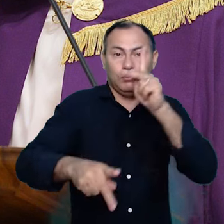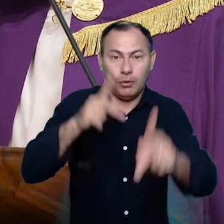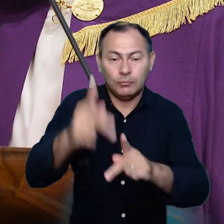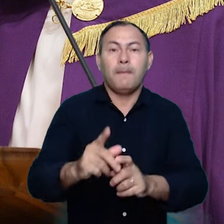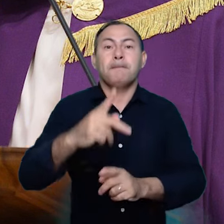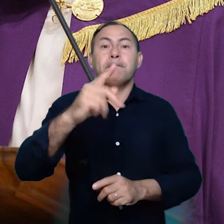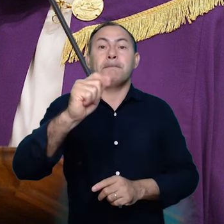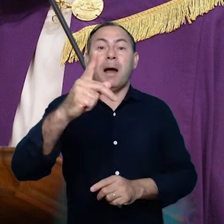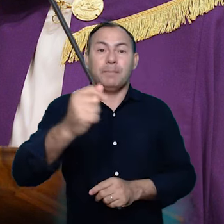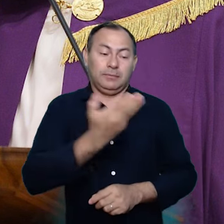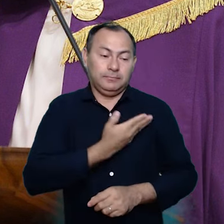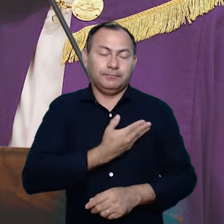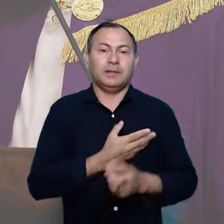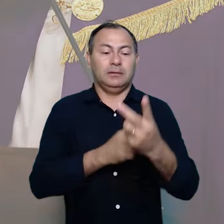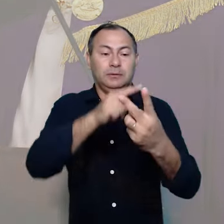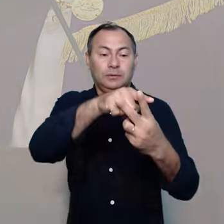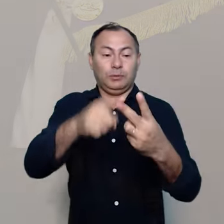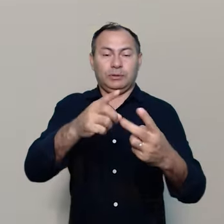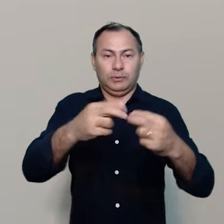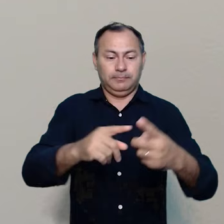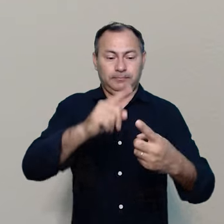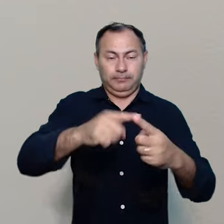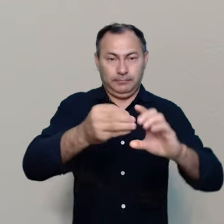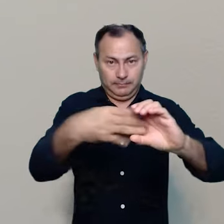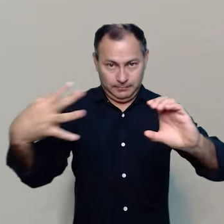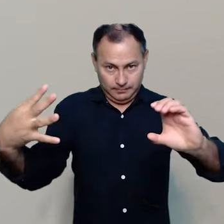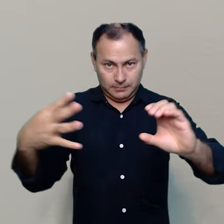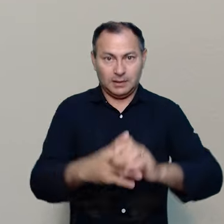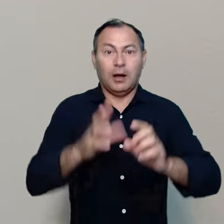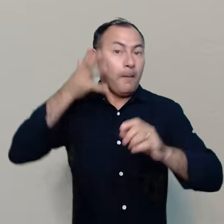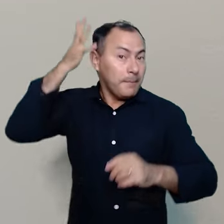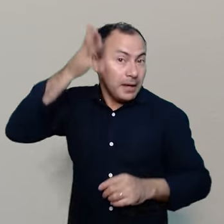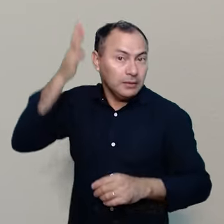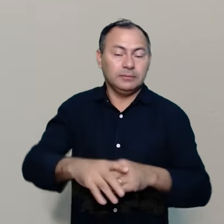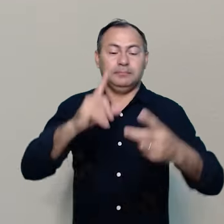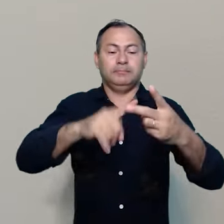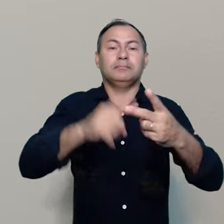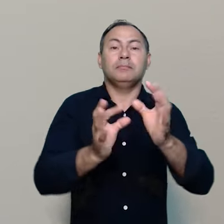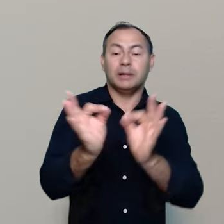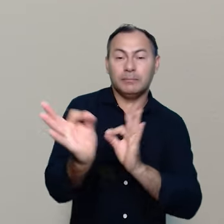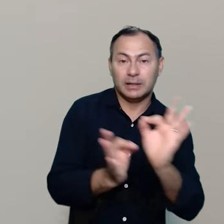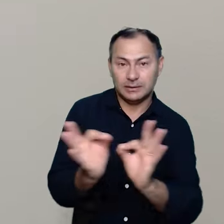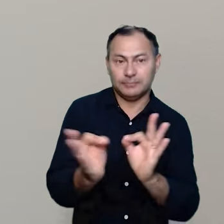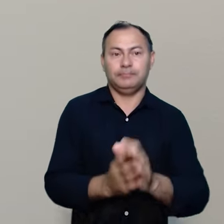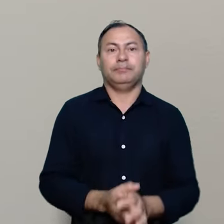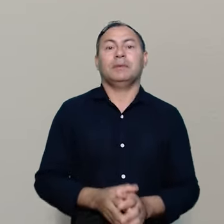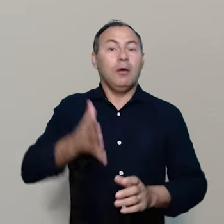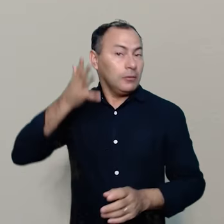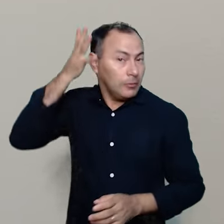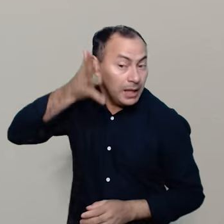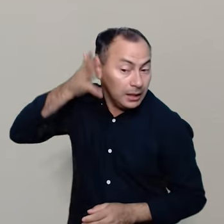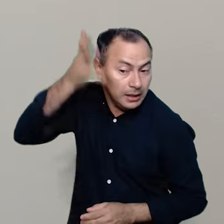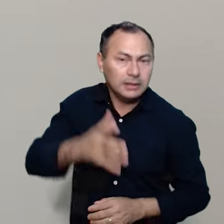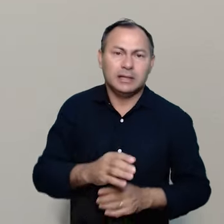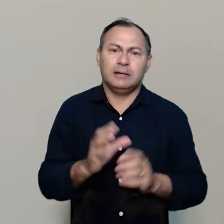O Papa concentra-se em dois pontos, as características da homilia e a sua preparação. A homilia